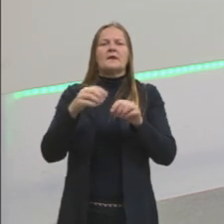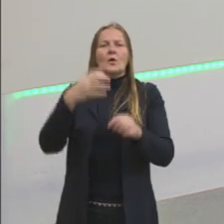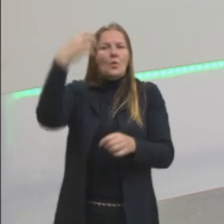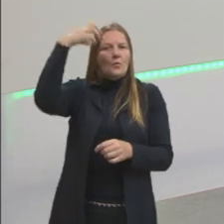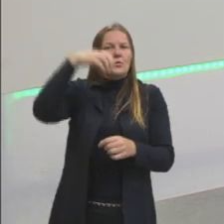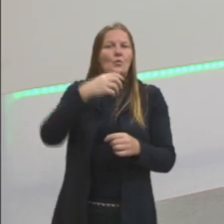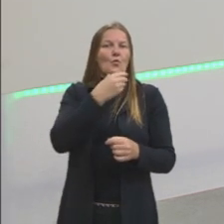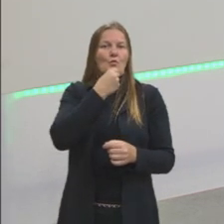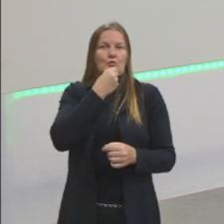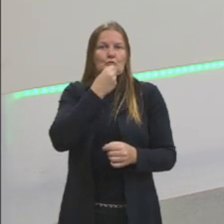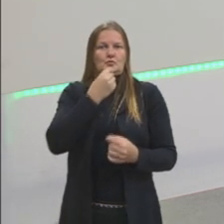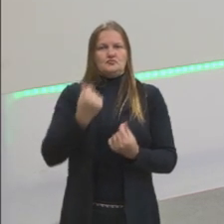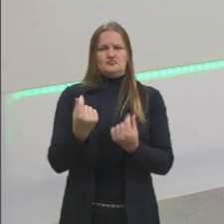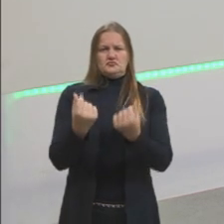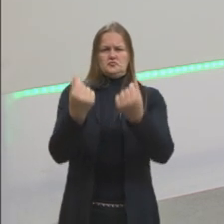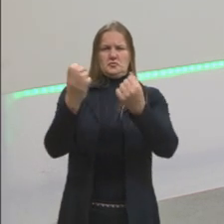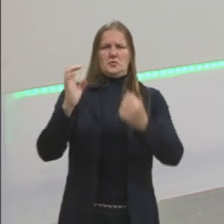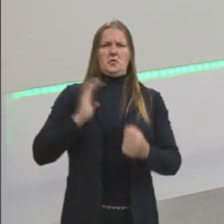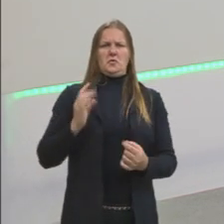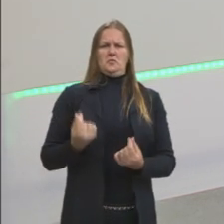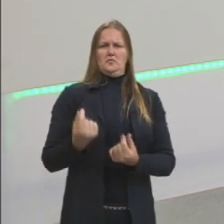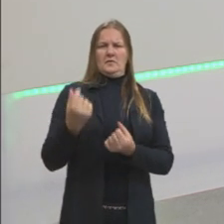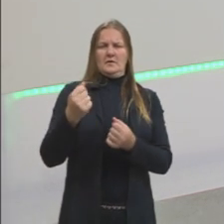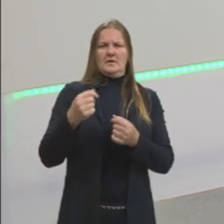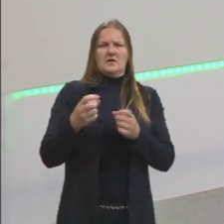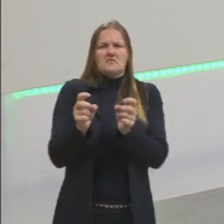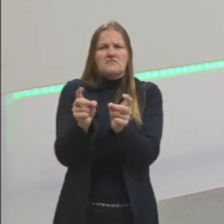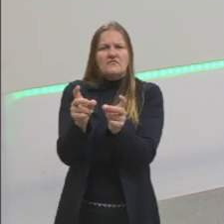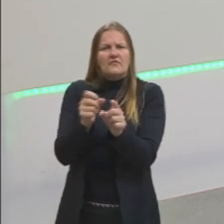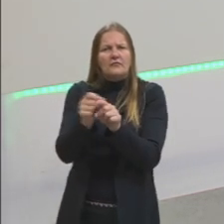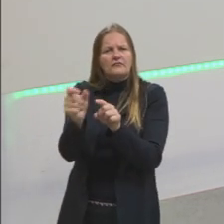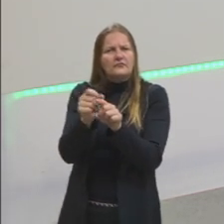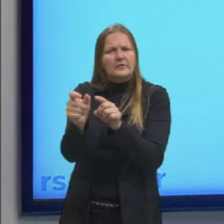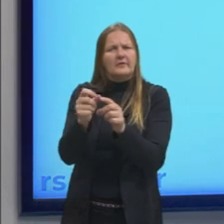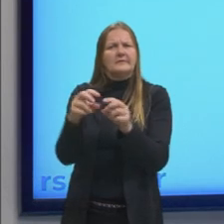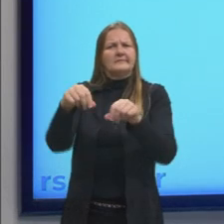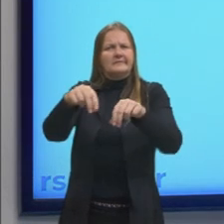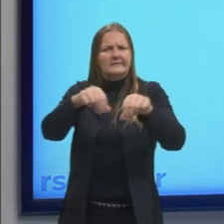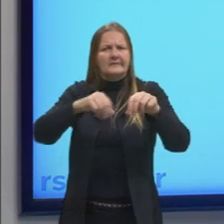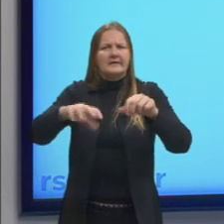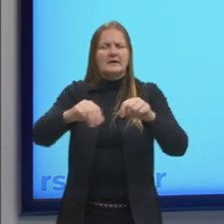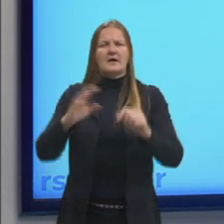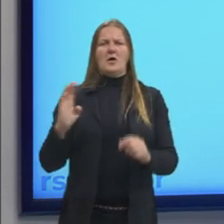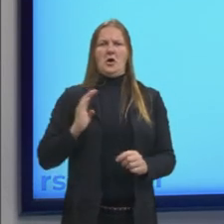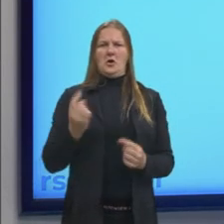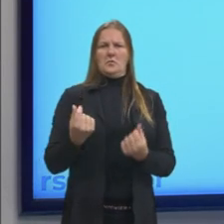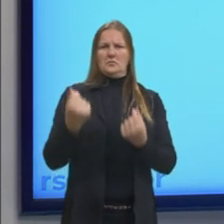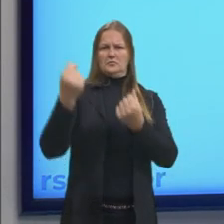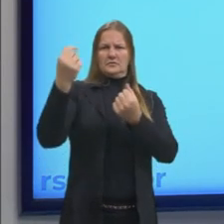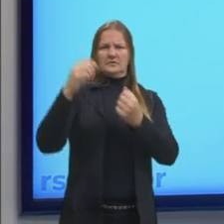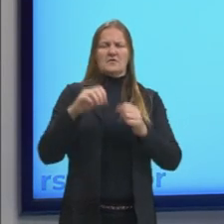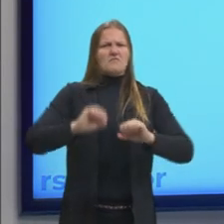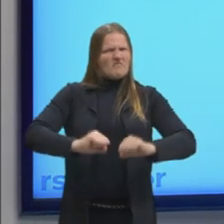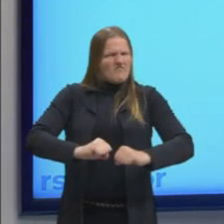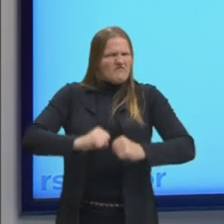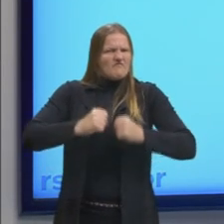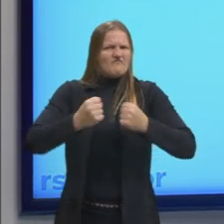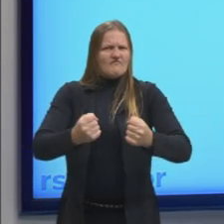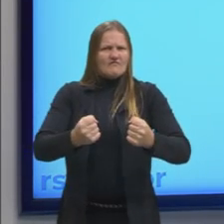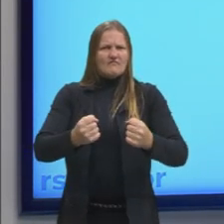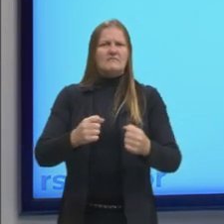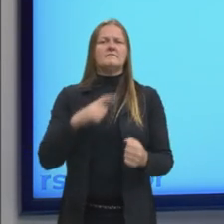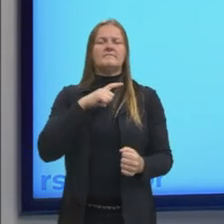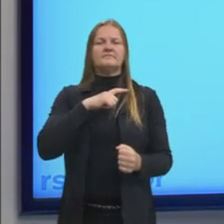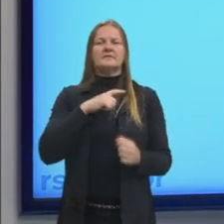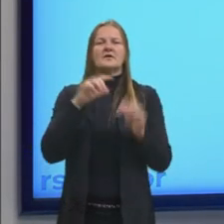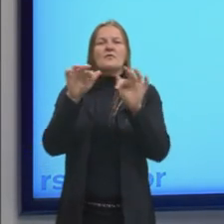arrendamento das terras. Aqui já os burgueses já estão tomando força. Então, o sistema feudal começa a